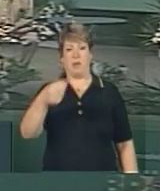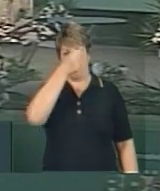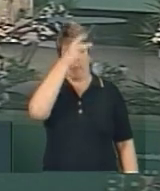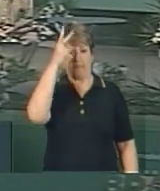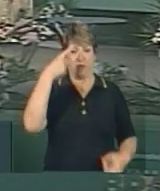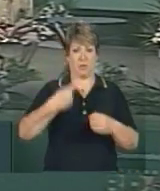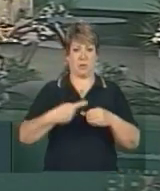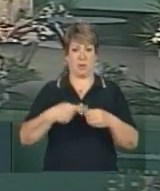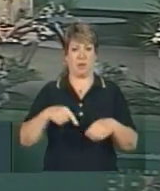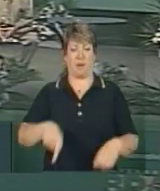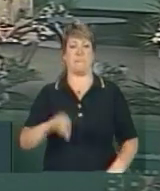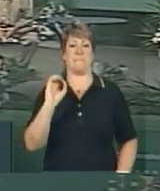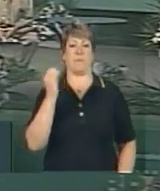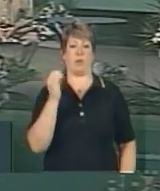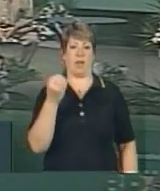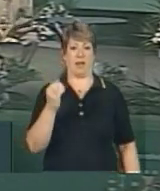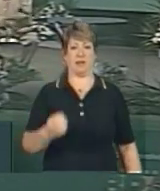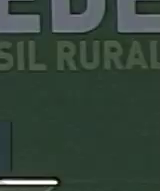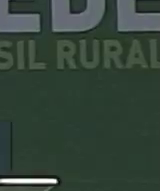prefeito de Porto Alegre.